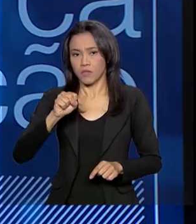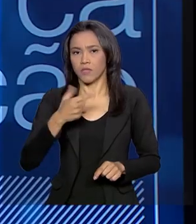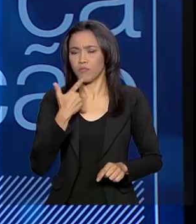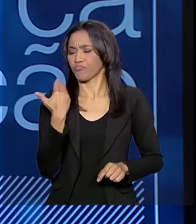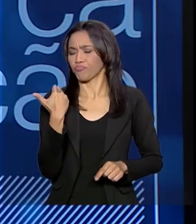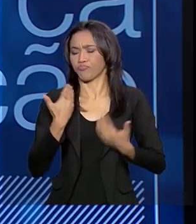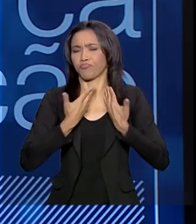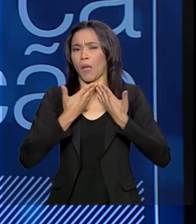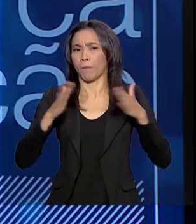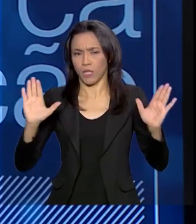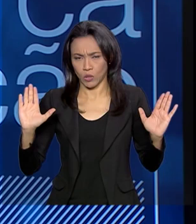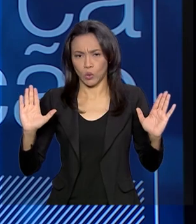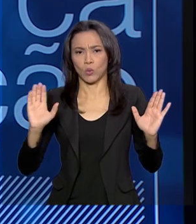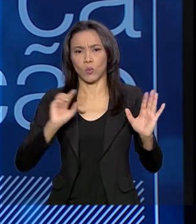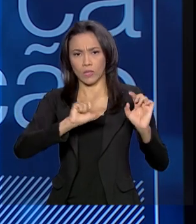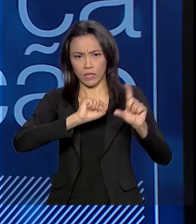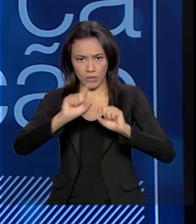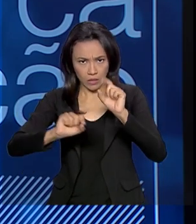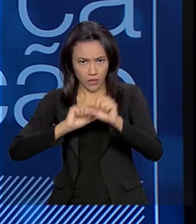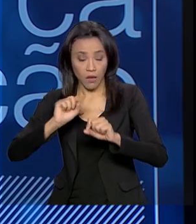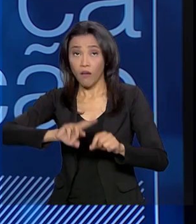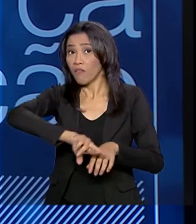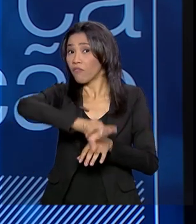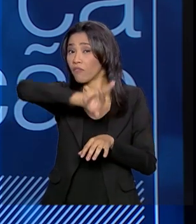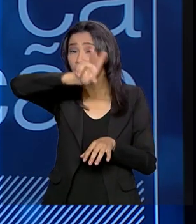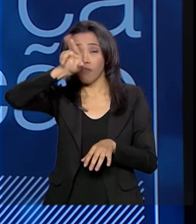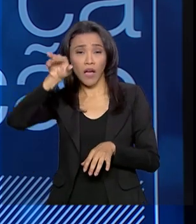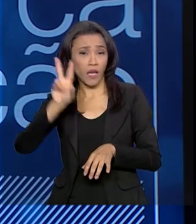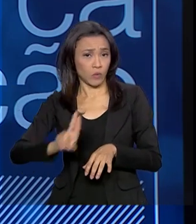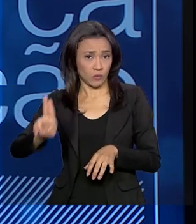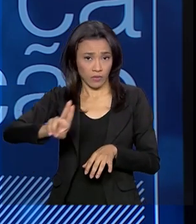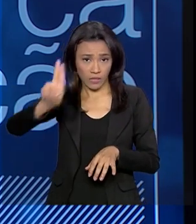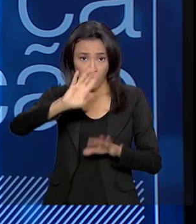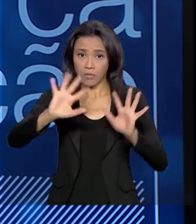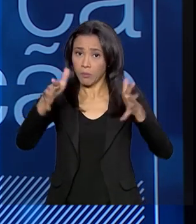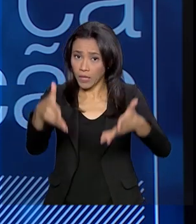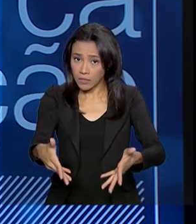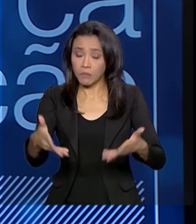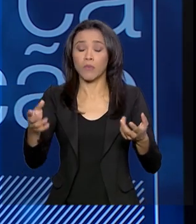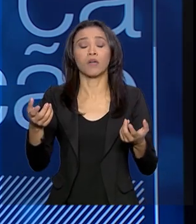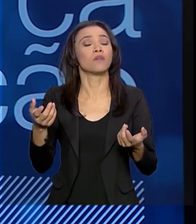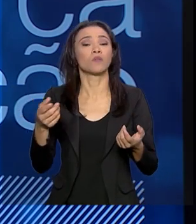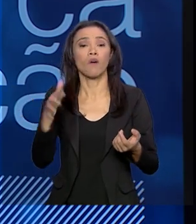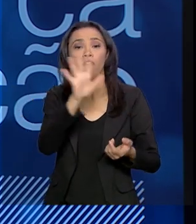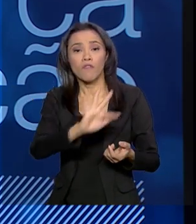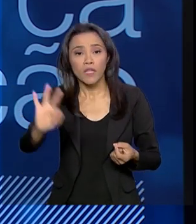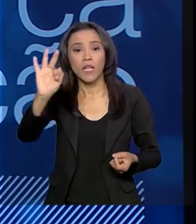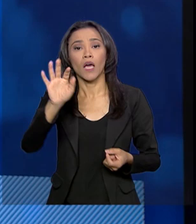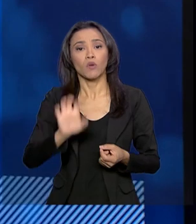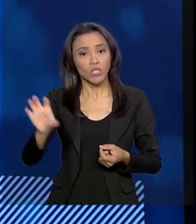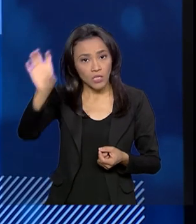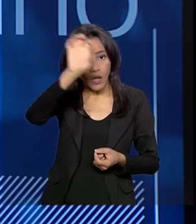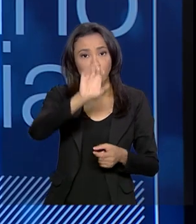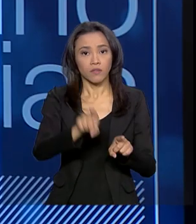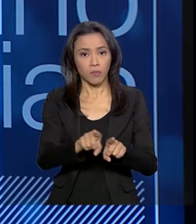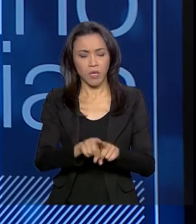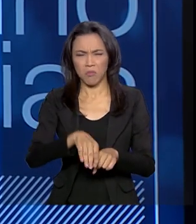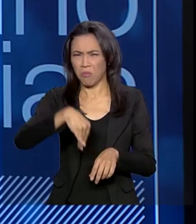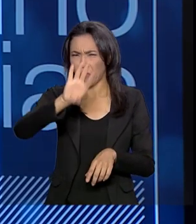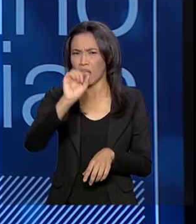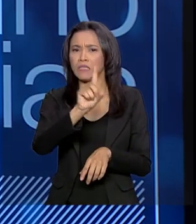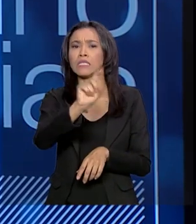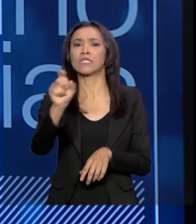aberto, né? Com dezenas de universidades participantes do processo, federais, estaduais, né? Com mais de 100 polos